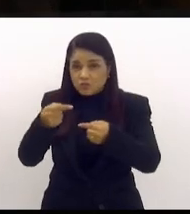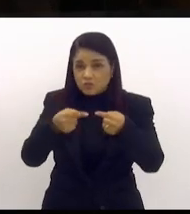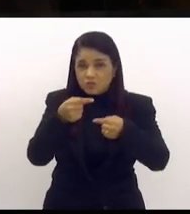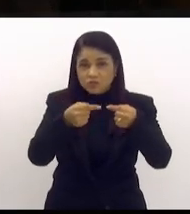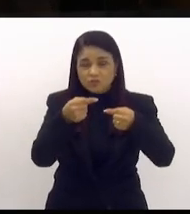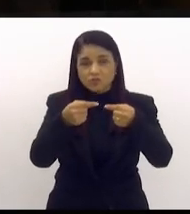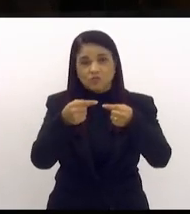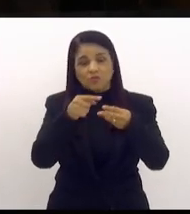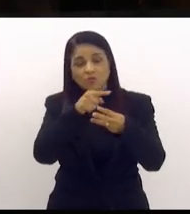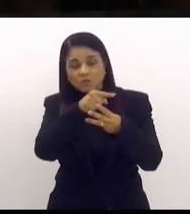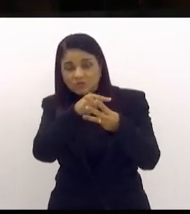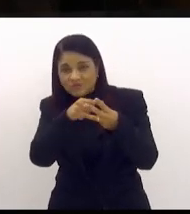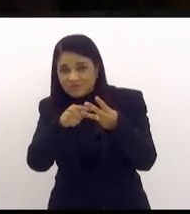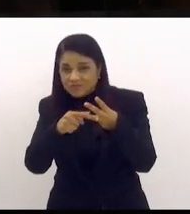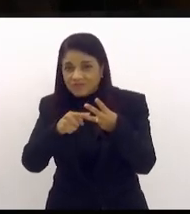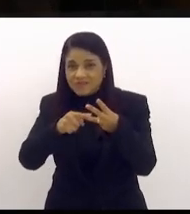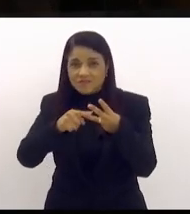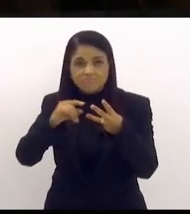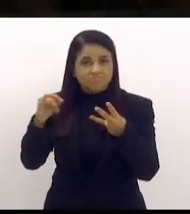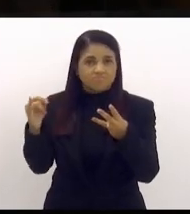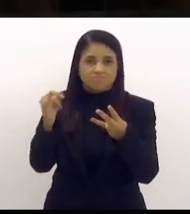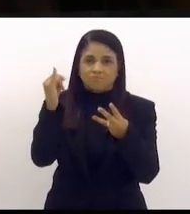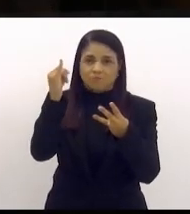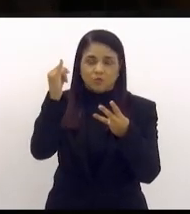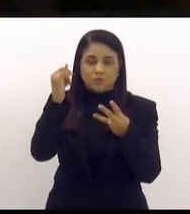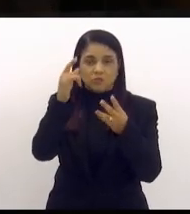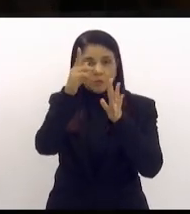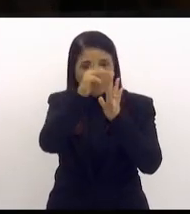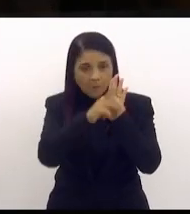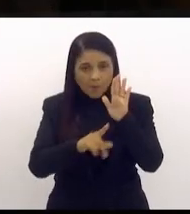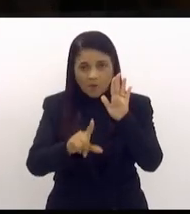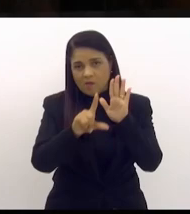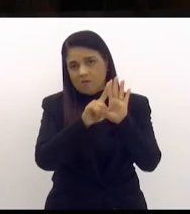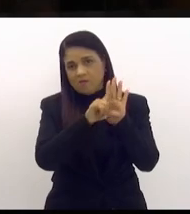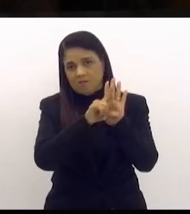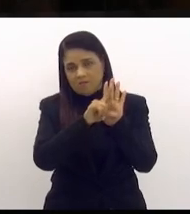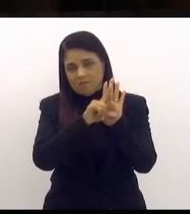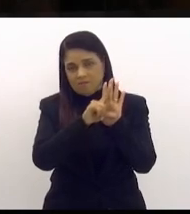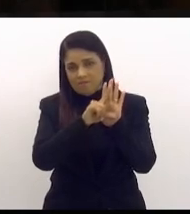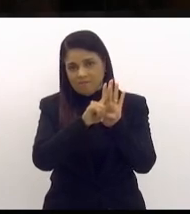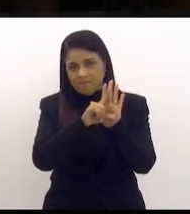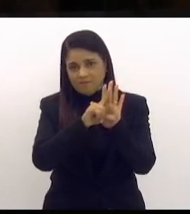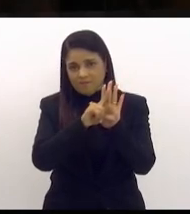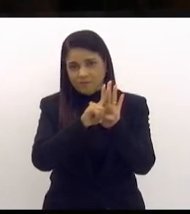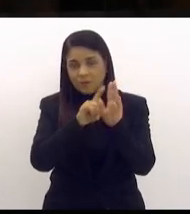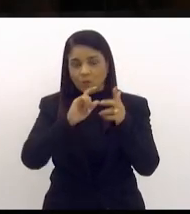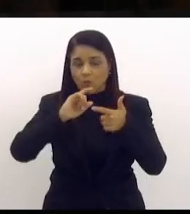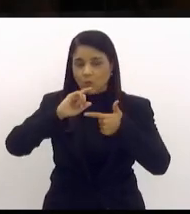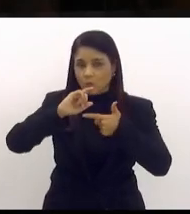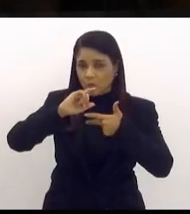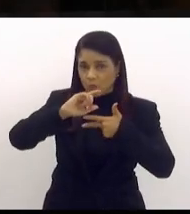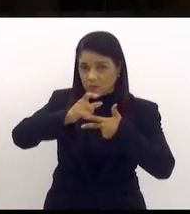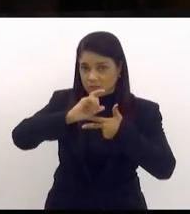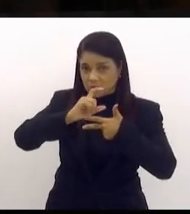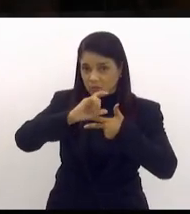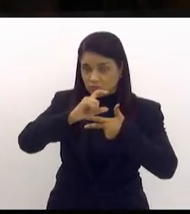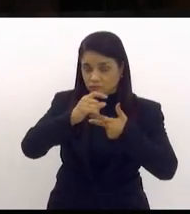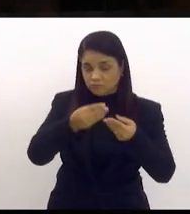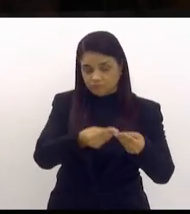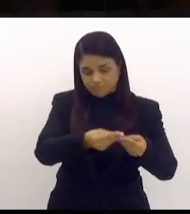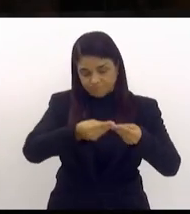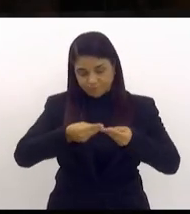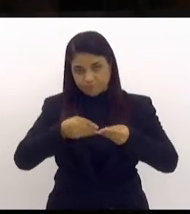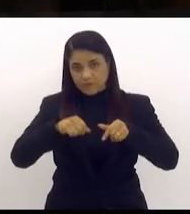os três mais importantes projetos de leis que o Executivo pode mandar para essa Casa,